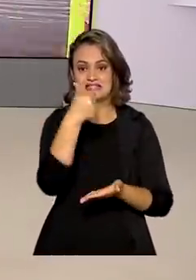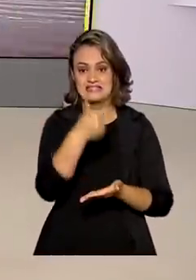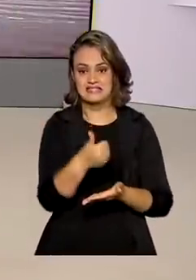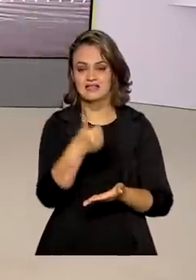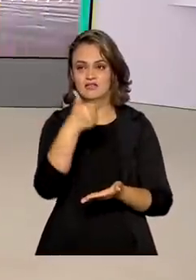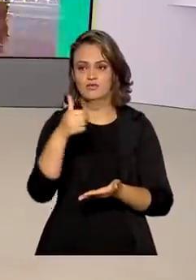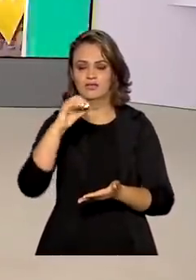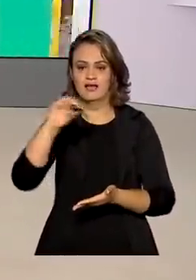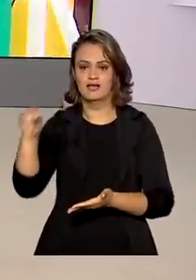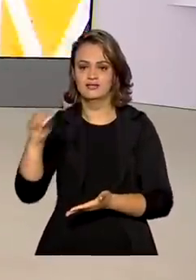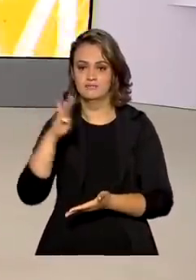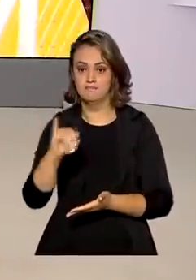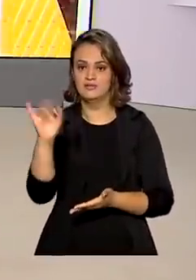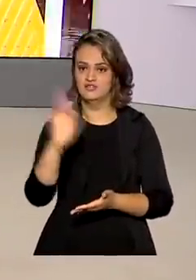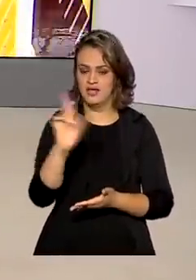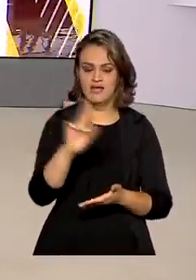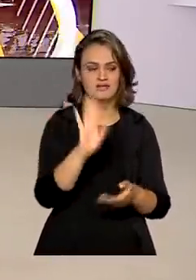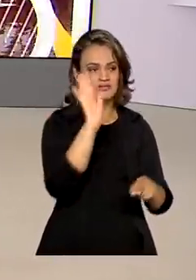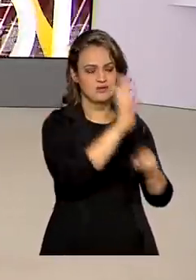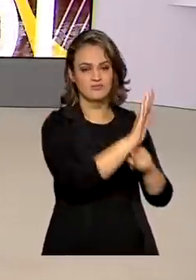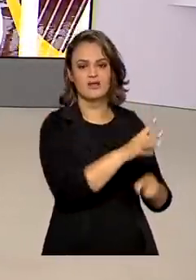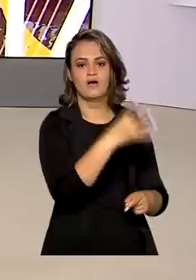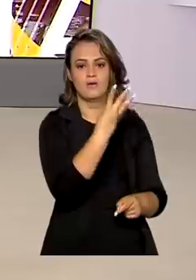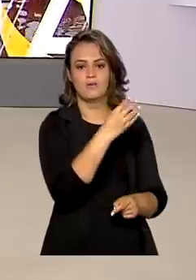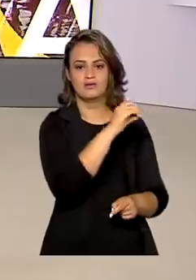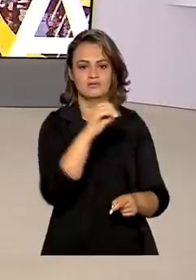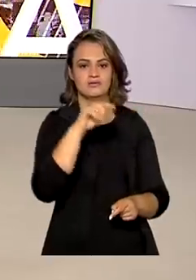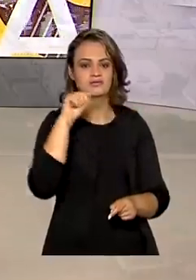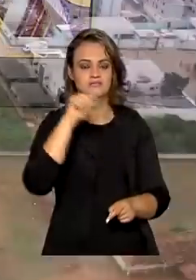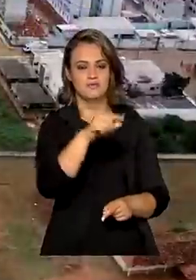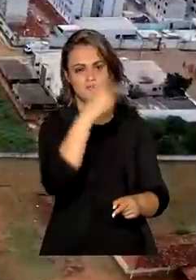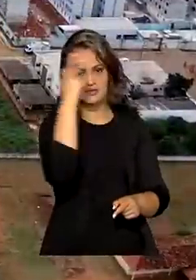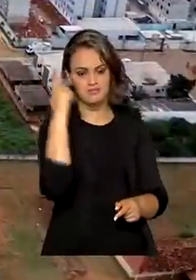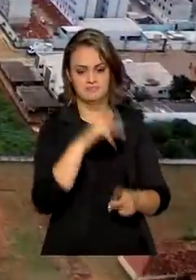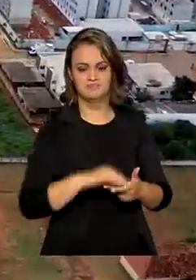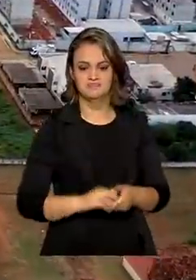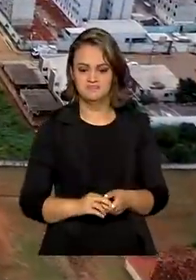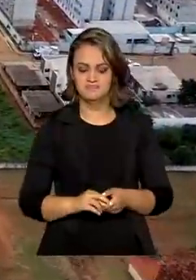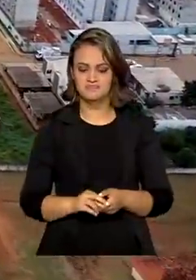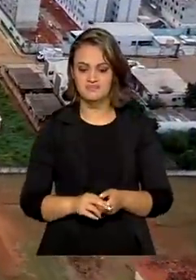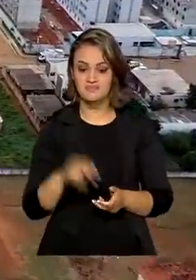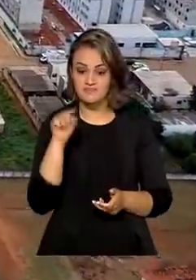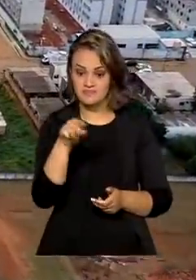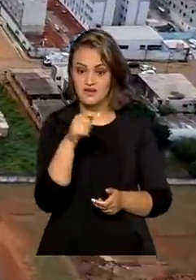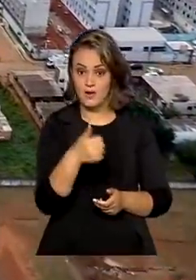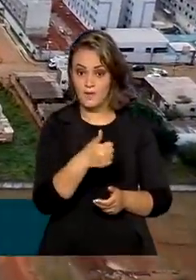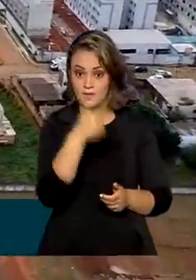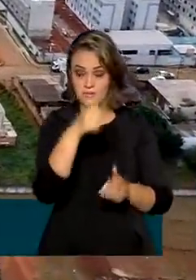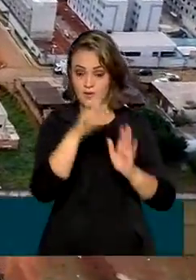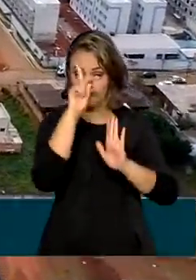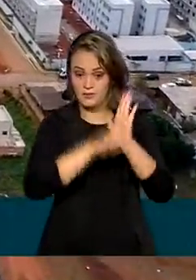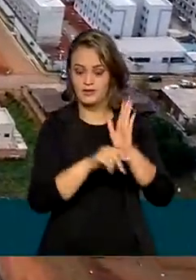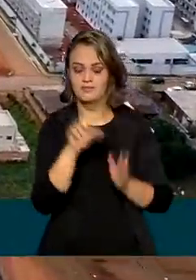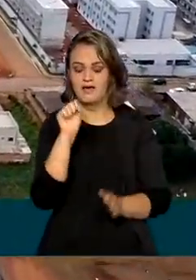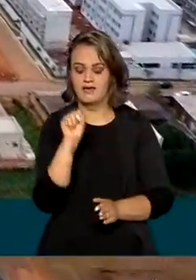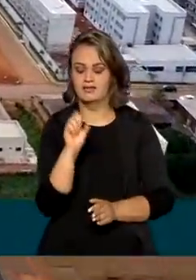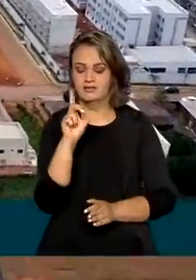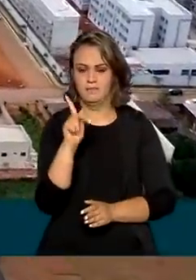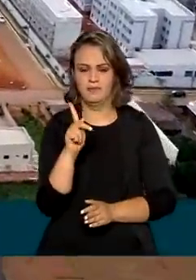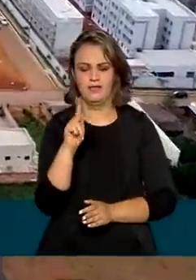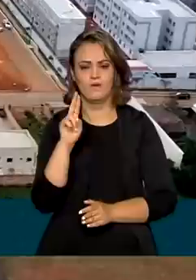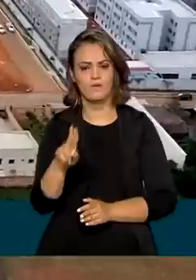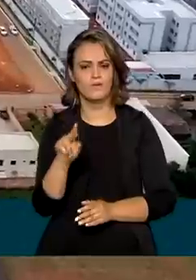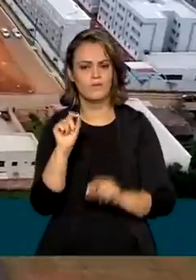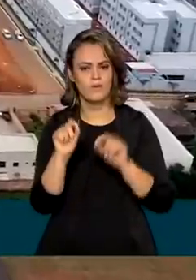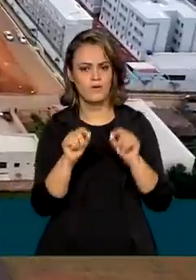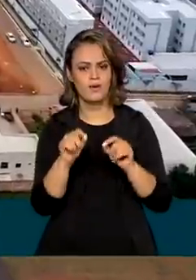reais e beneficiar cerca de 400 mil pessoas. O primeiro programa é o SPU+, que vai